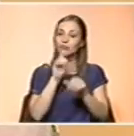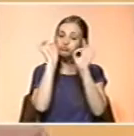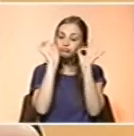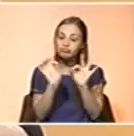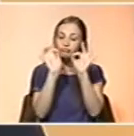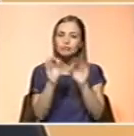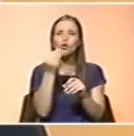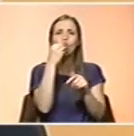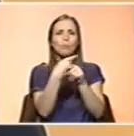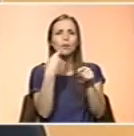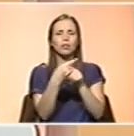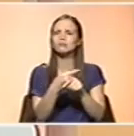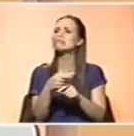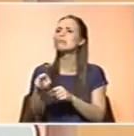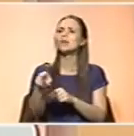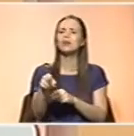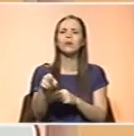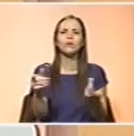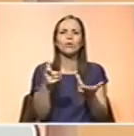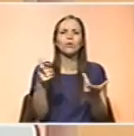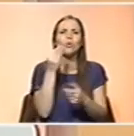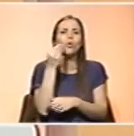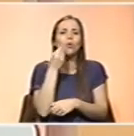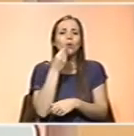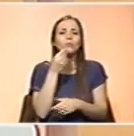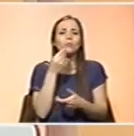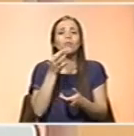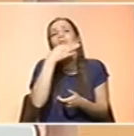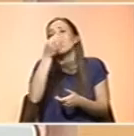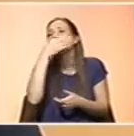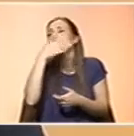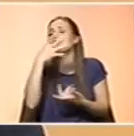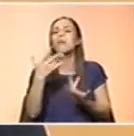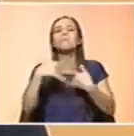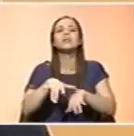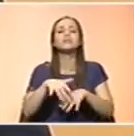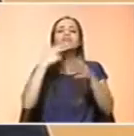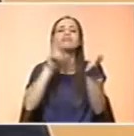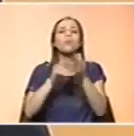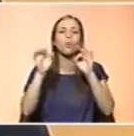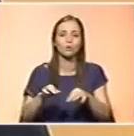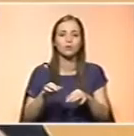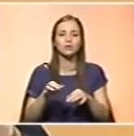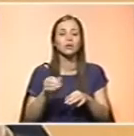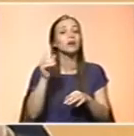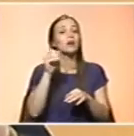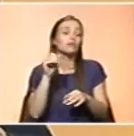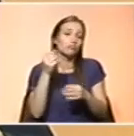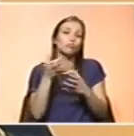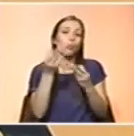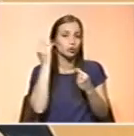ingerimos... Para que servem esses fatores antinutricionais? A gente só ouve falar de antinutricionais. Os fitatos também são importantes na dieta, também